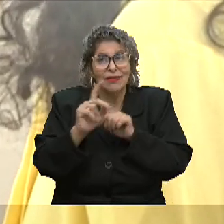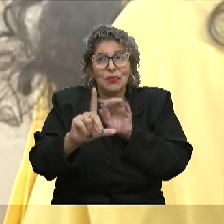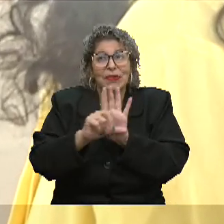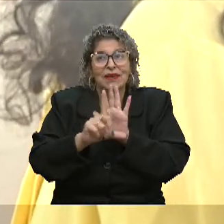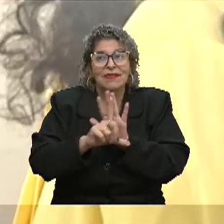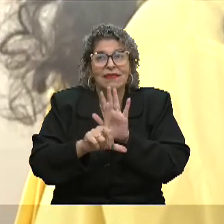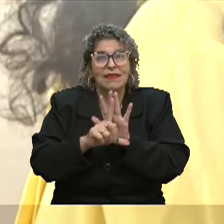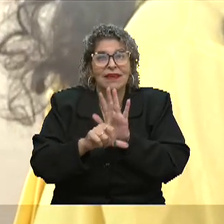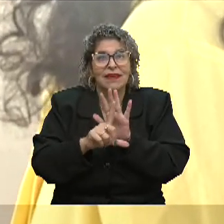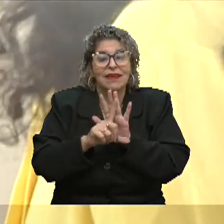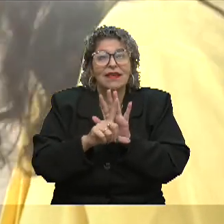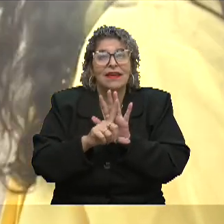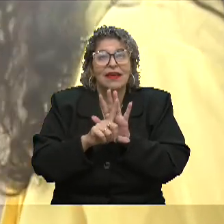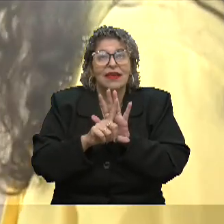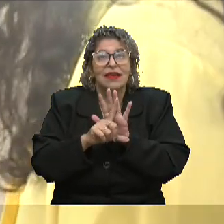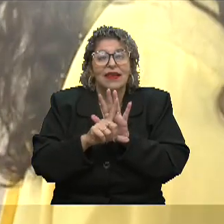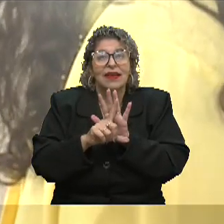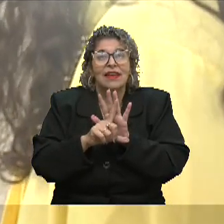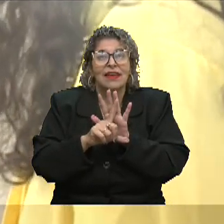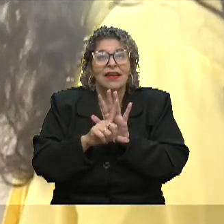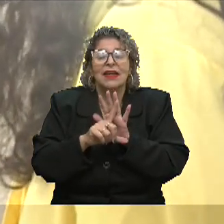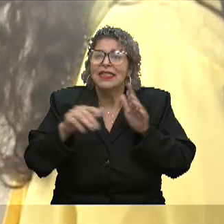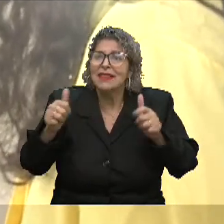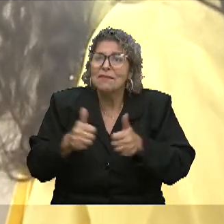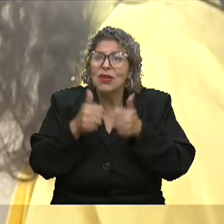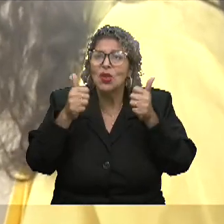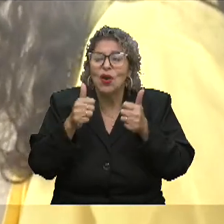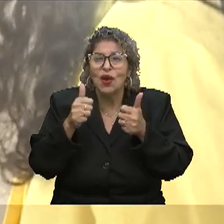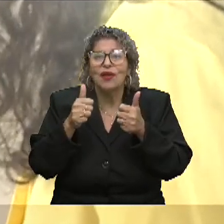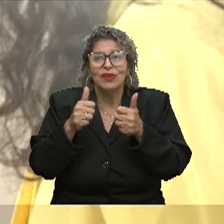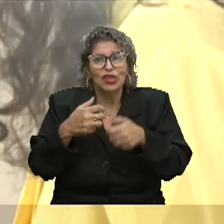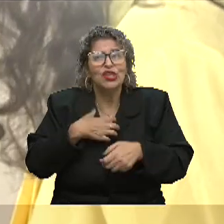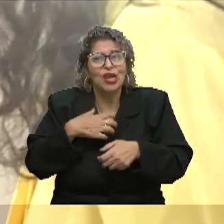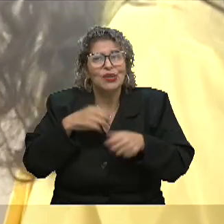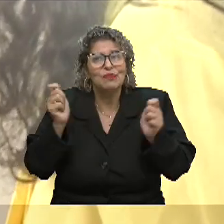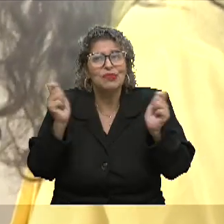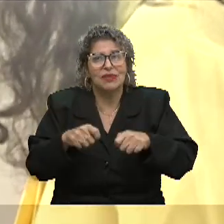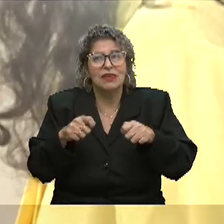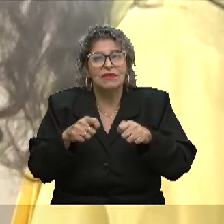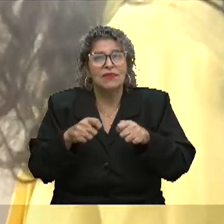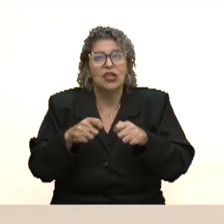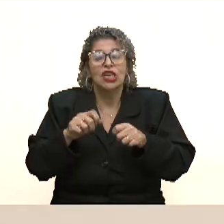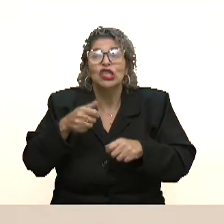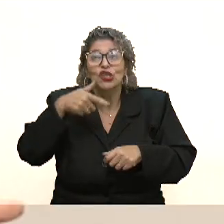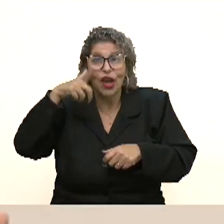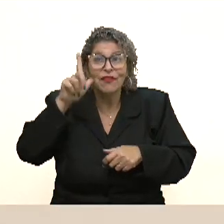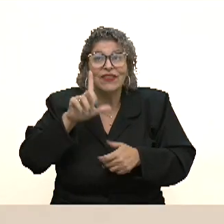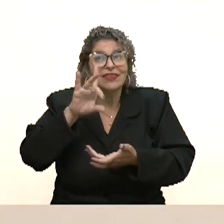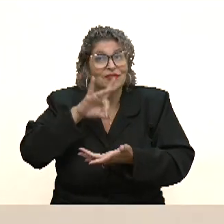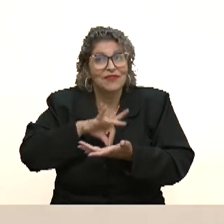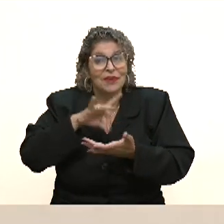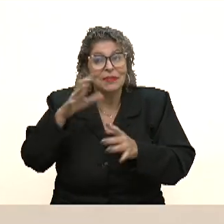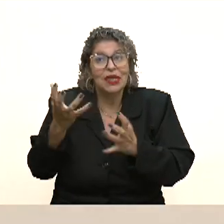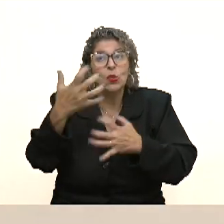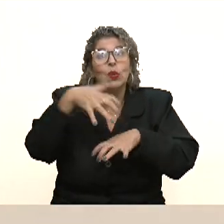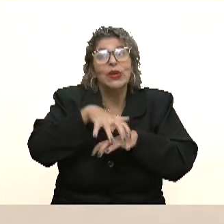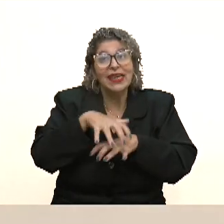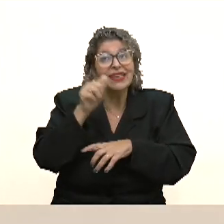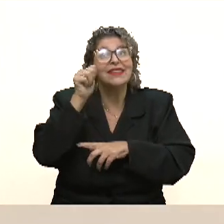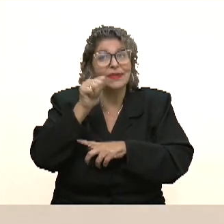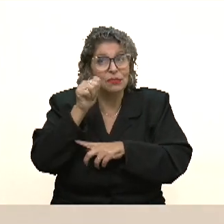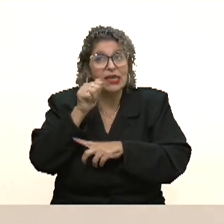leis e fazerem elas seguirem da melhor maneira possível, né? Porque só assim a gente vai conseguir, de fato, incluir as mulheres.